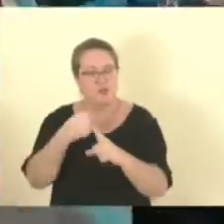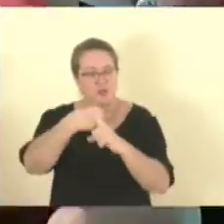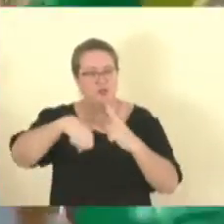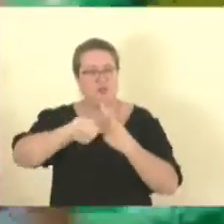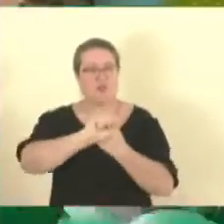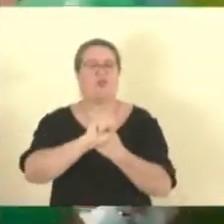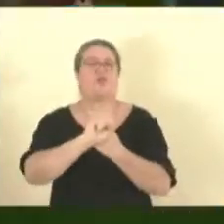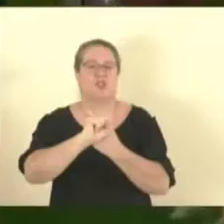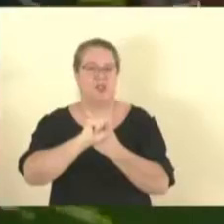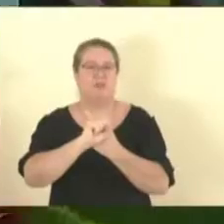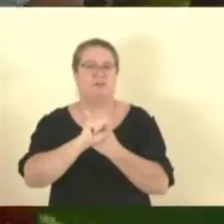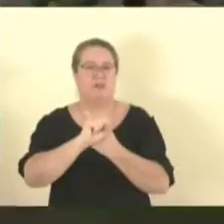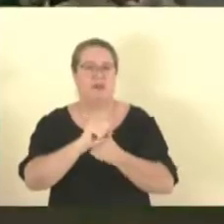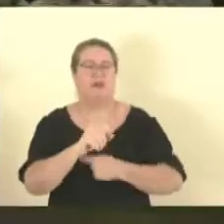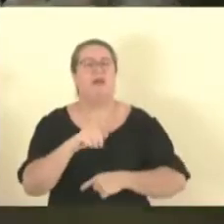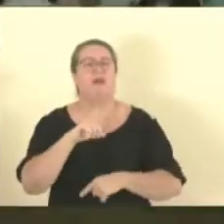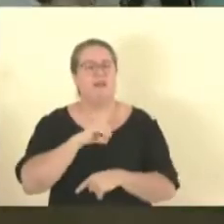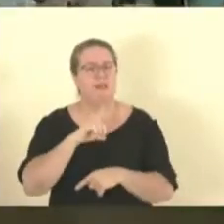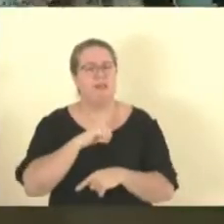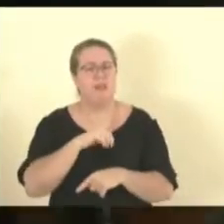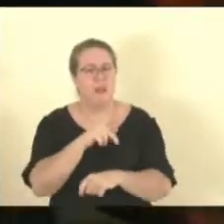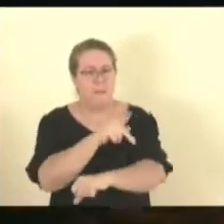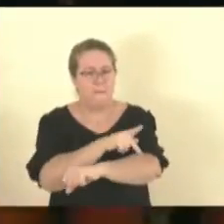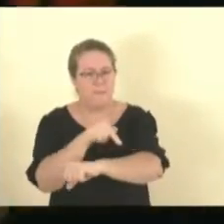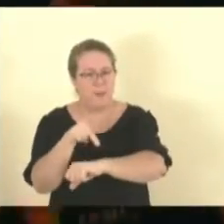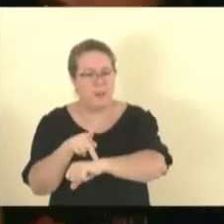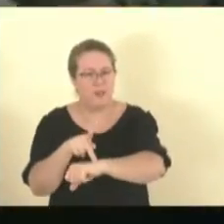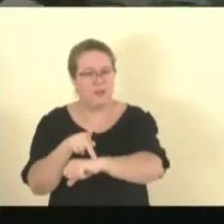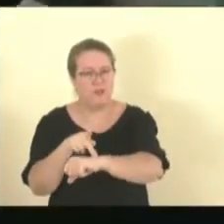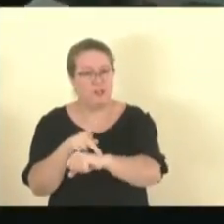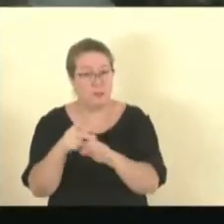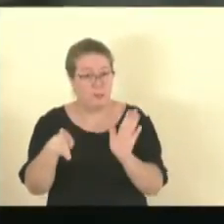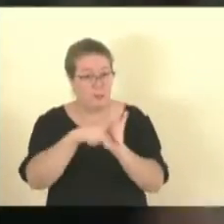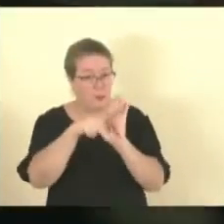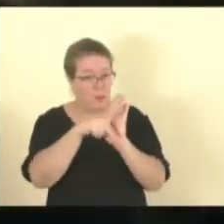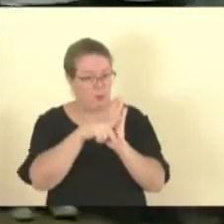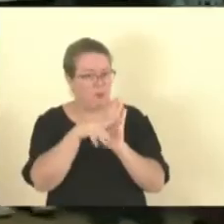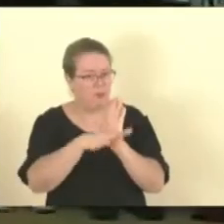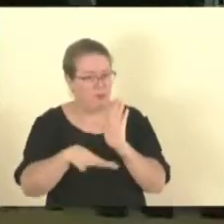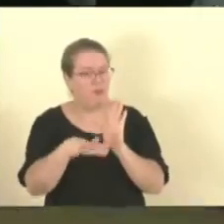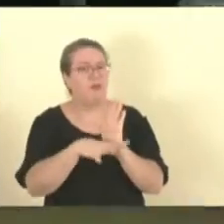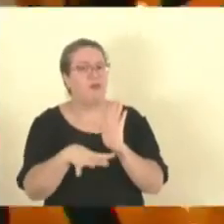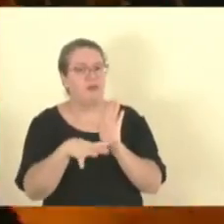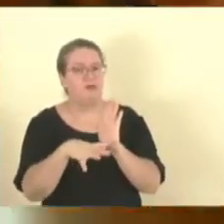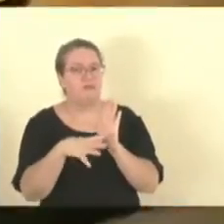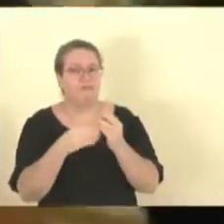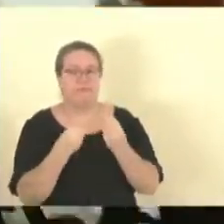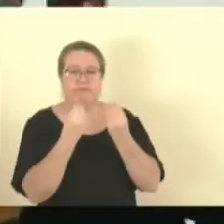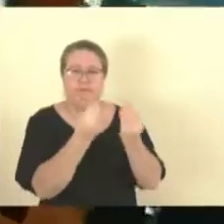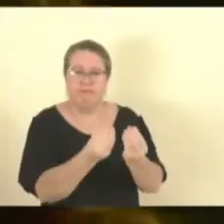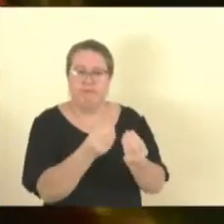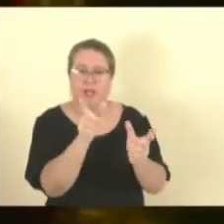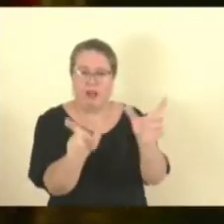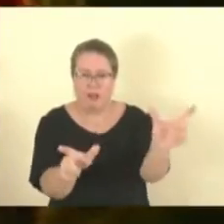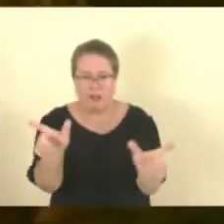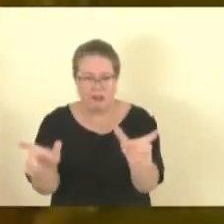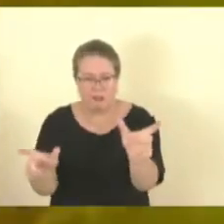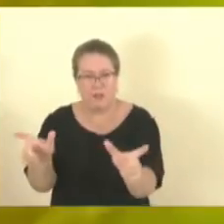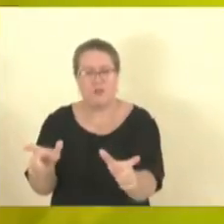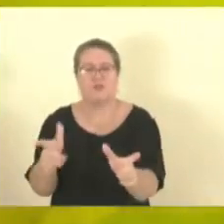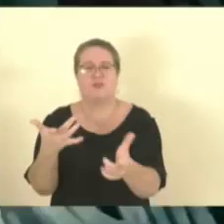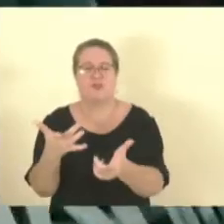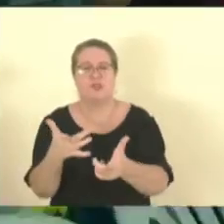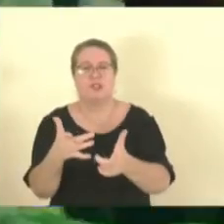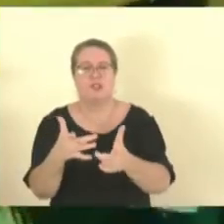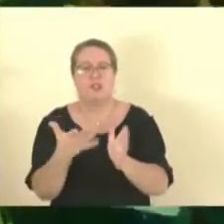Temos uma pedagogia própria, pedagogia DIN, que é passar a eles princípios e valores de uma